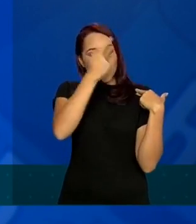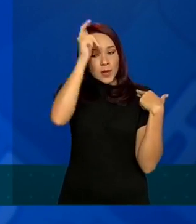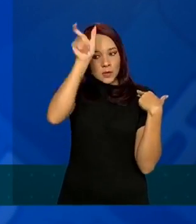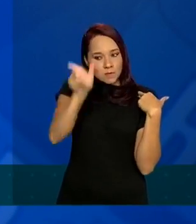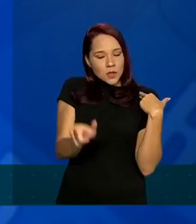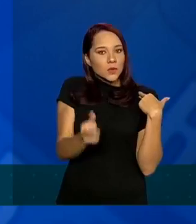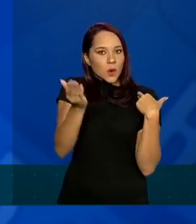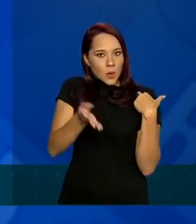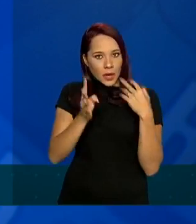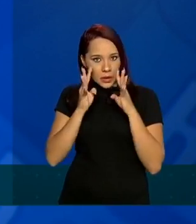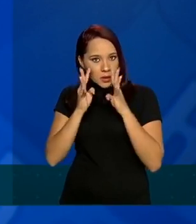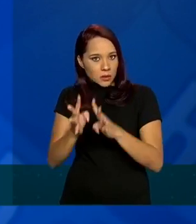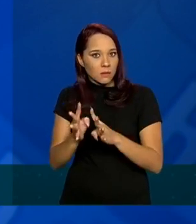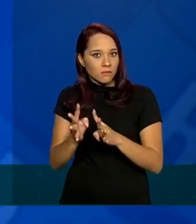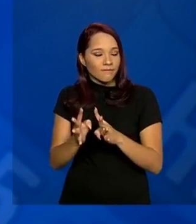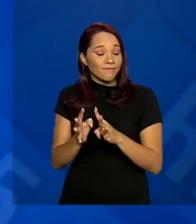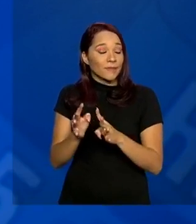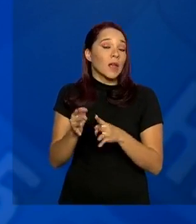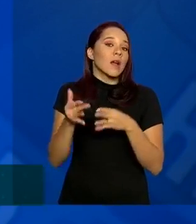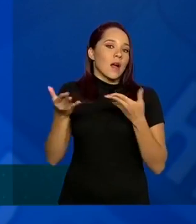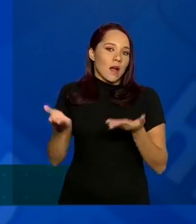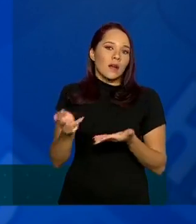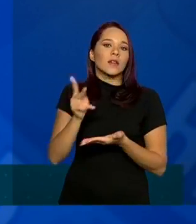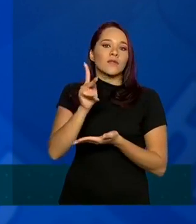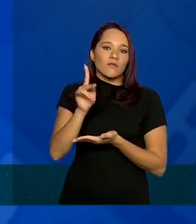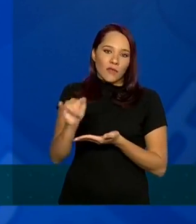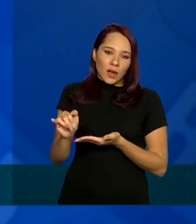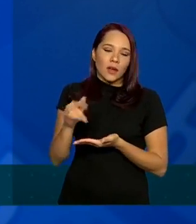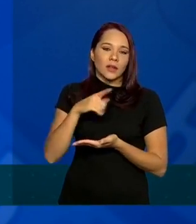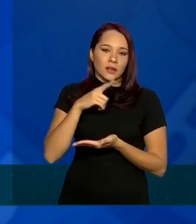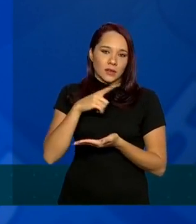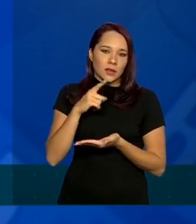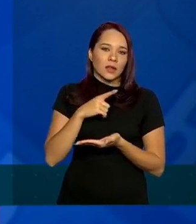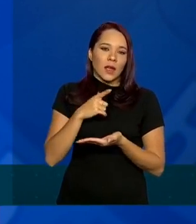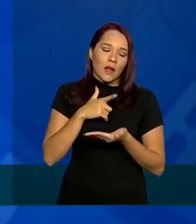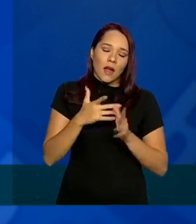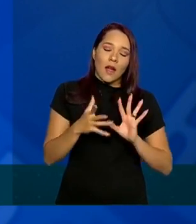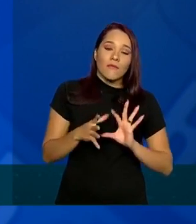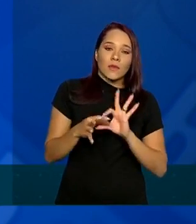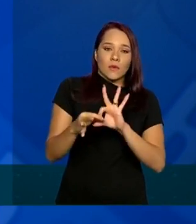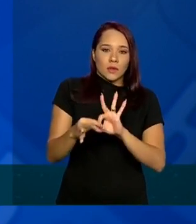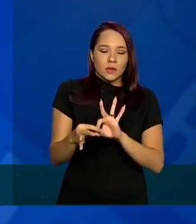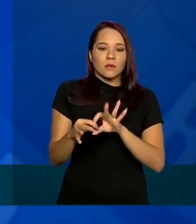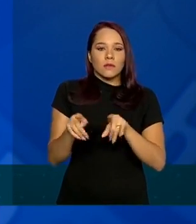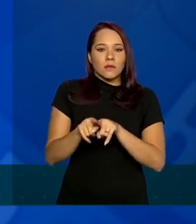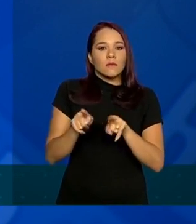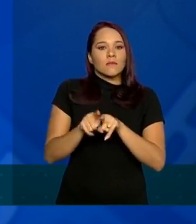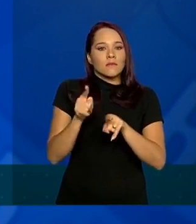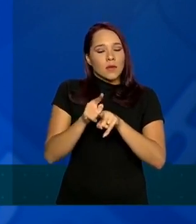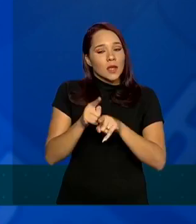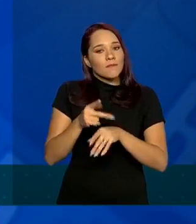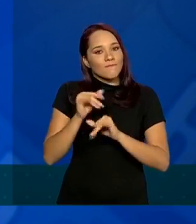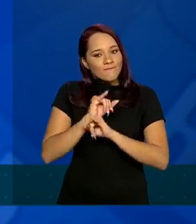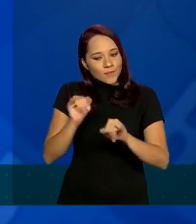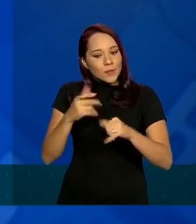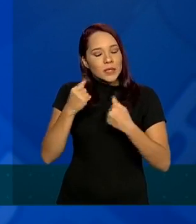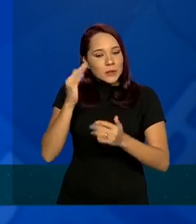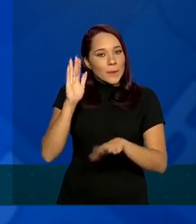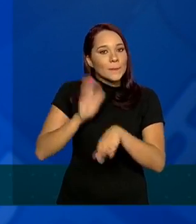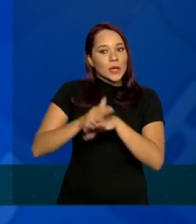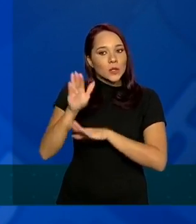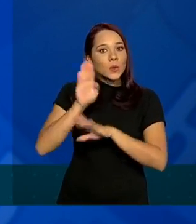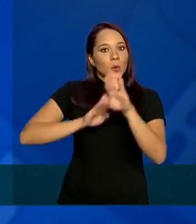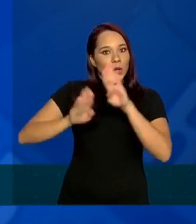atendidas. Nesse caso, gente vai dar um fomento à vinculação e ao reforço do cuidado e monitoramento dos